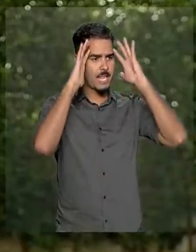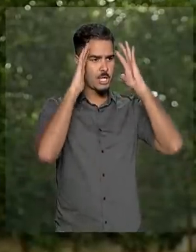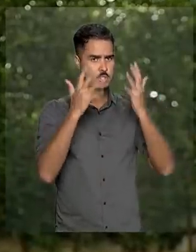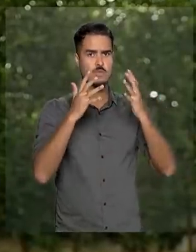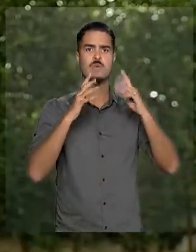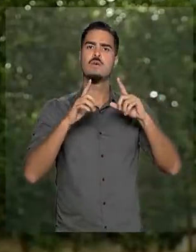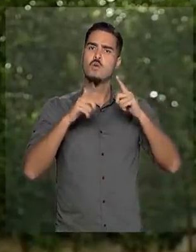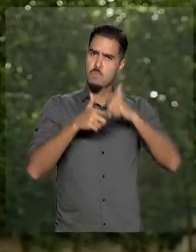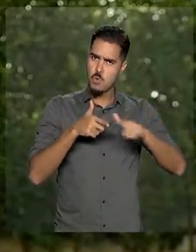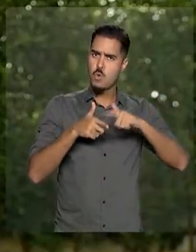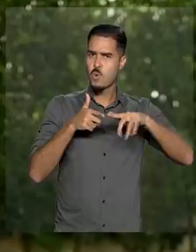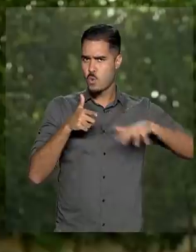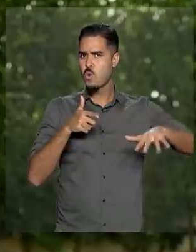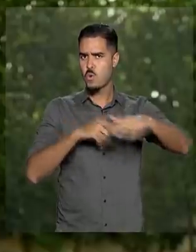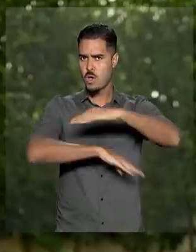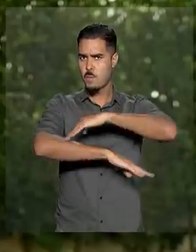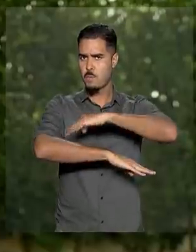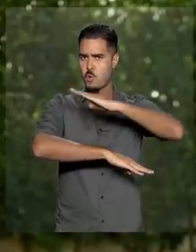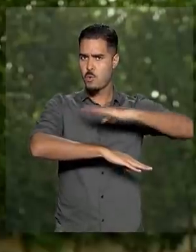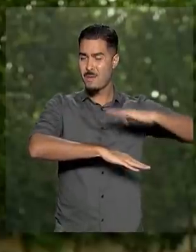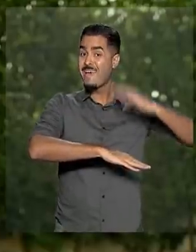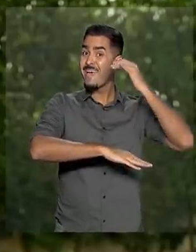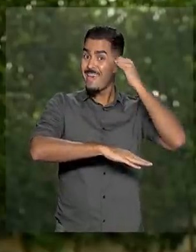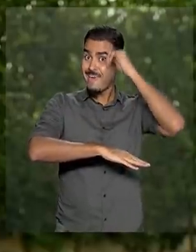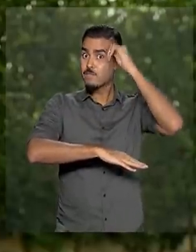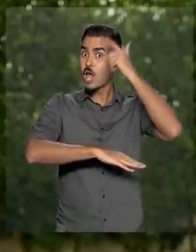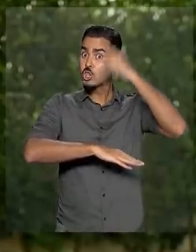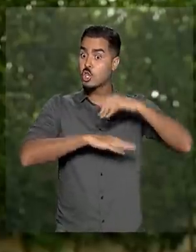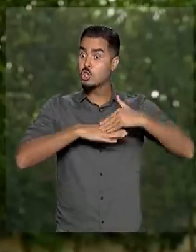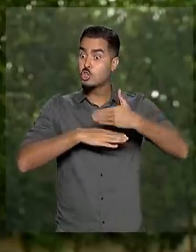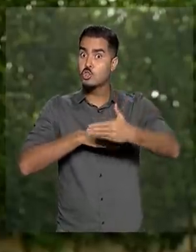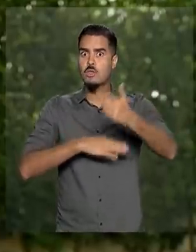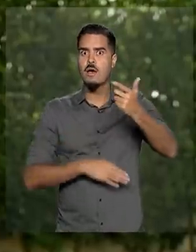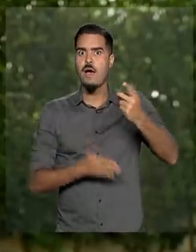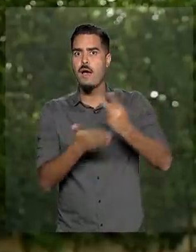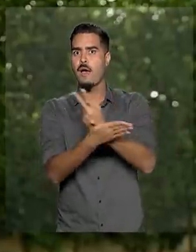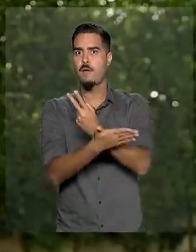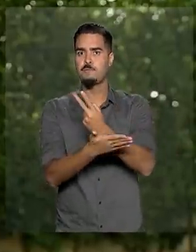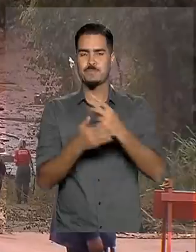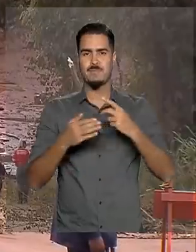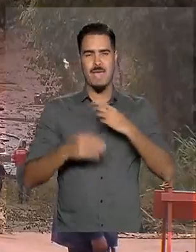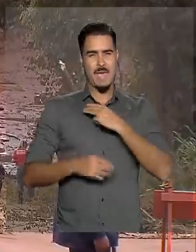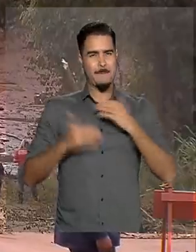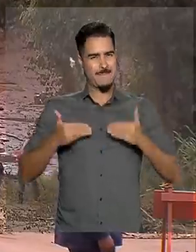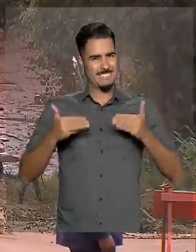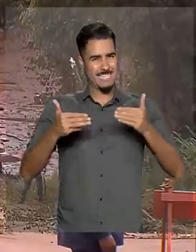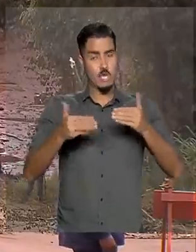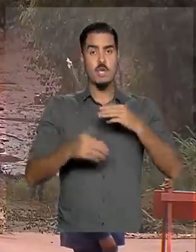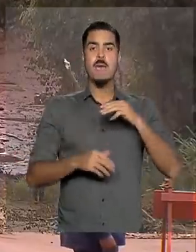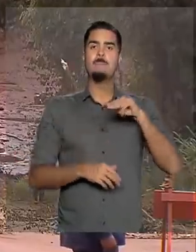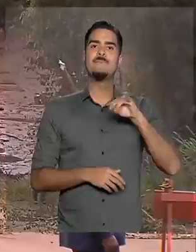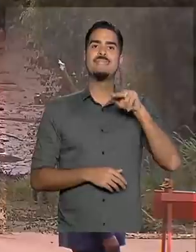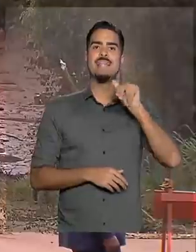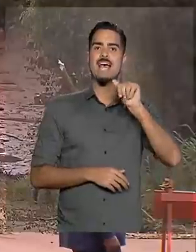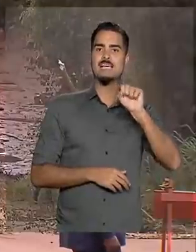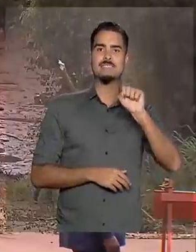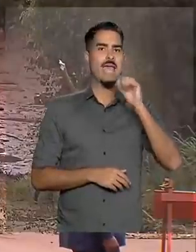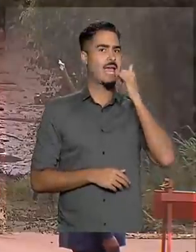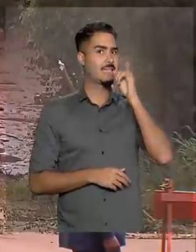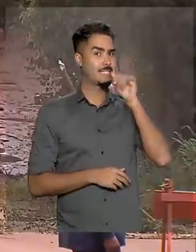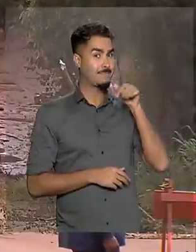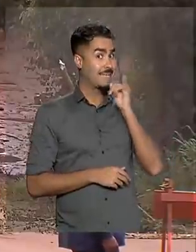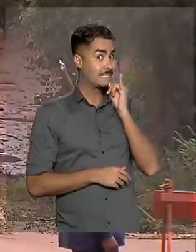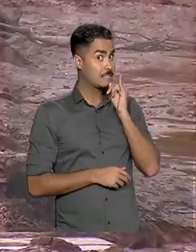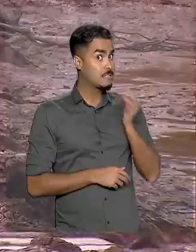Brumadinho e também para evitar outras tragédias como essa. O Ministério de Minas e Energia, por exemplo, determinou a proibição